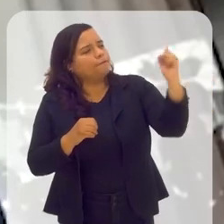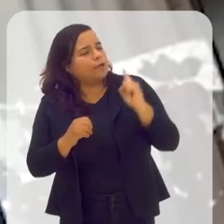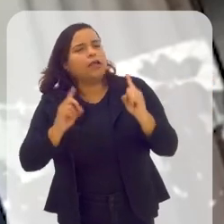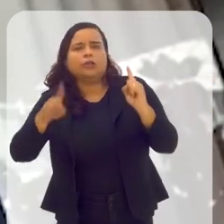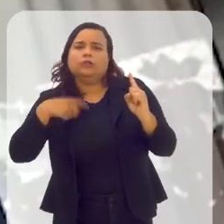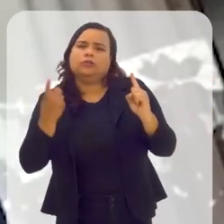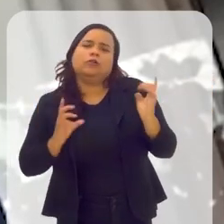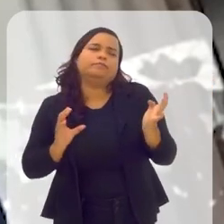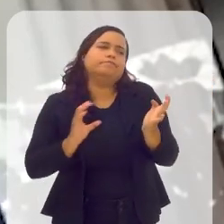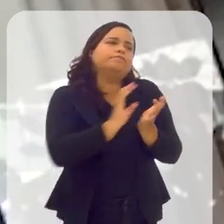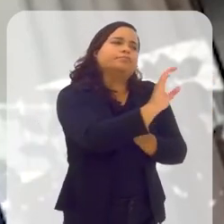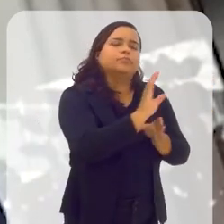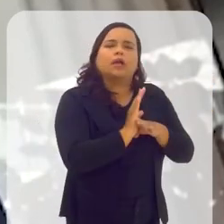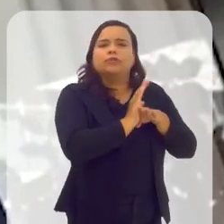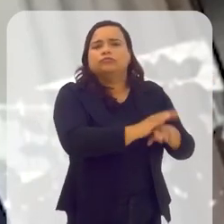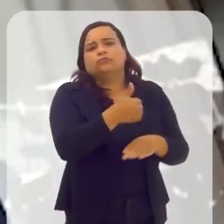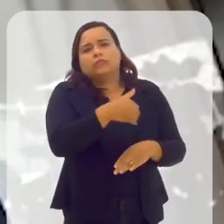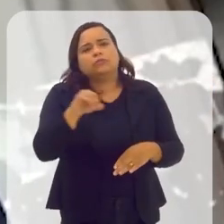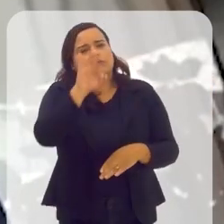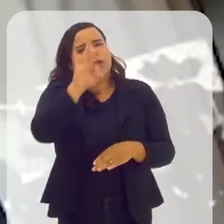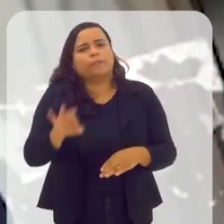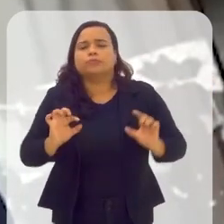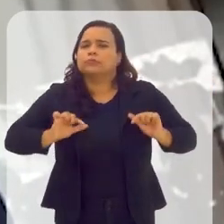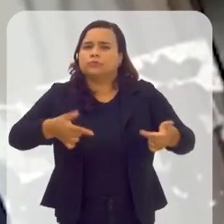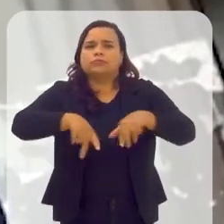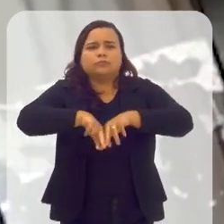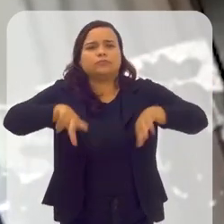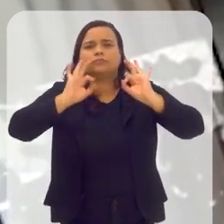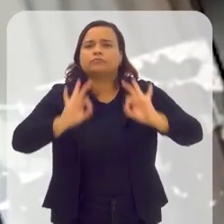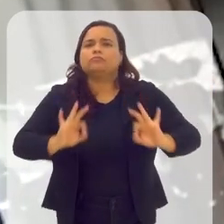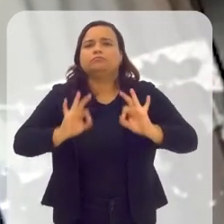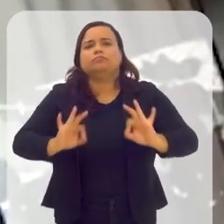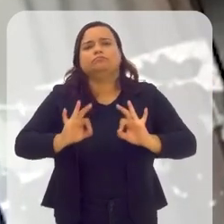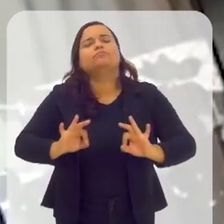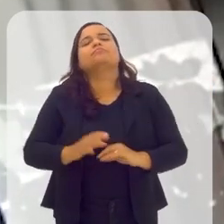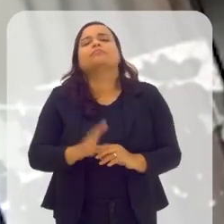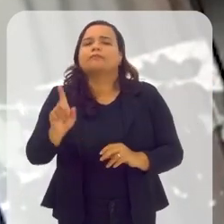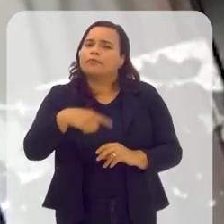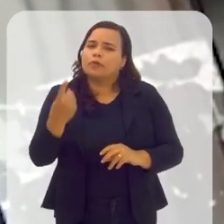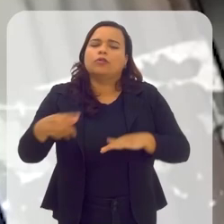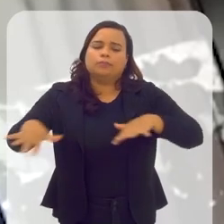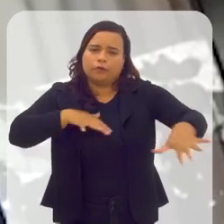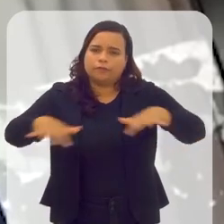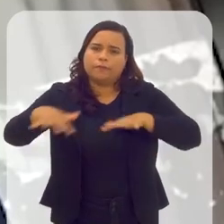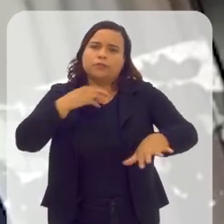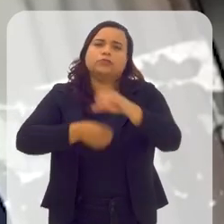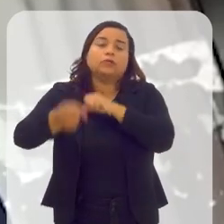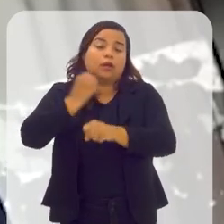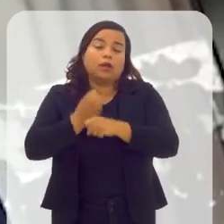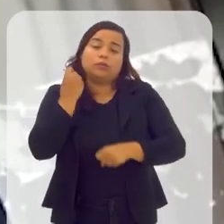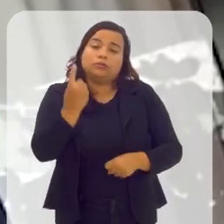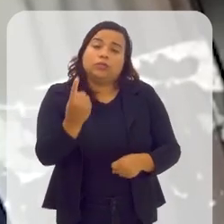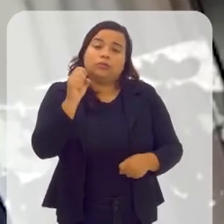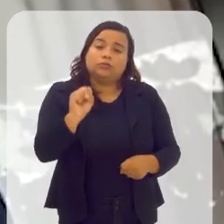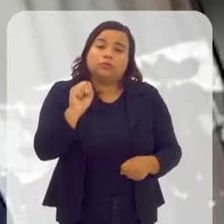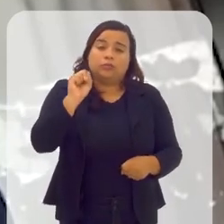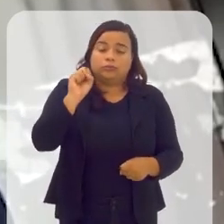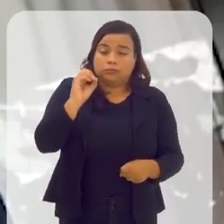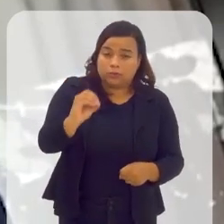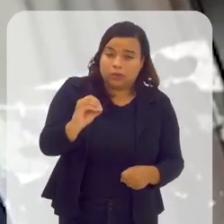retornar isso como recurso para elas em 100% das ações. E não é à toa que a gente movimentou no ano passado em